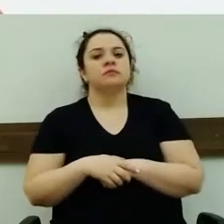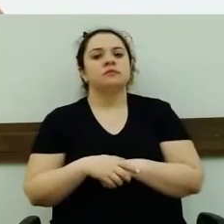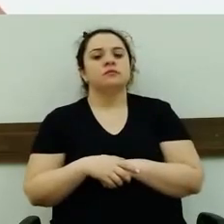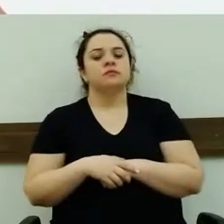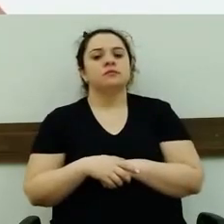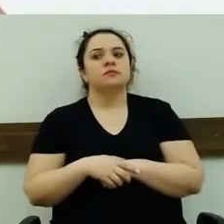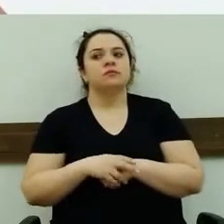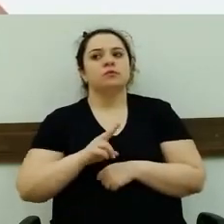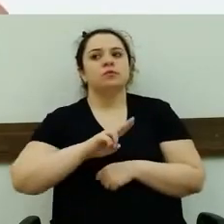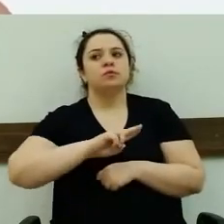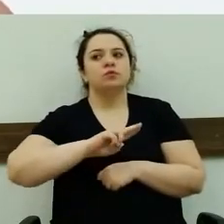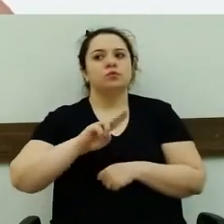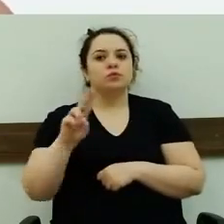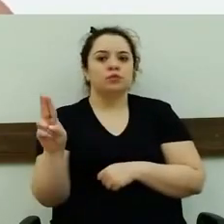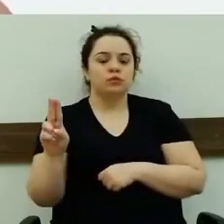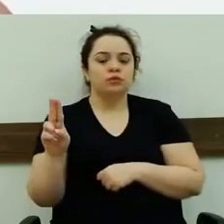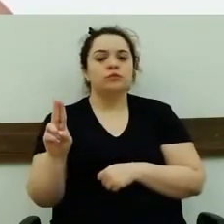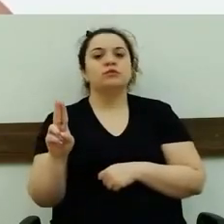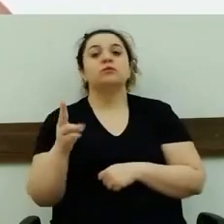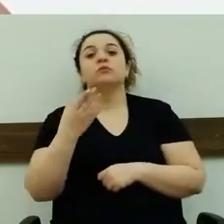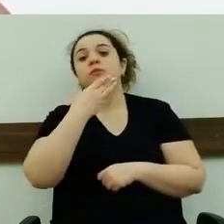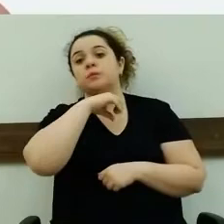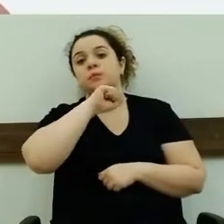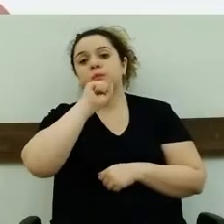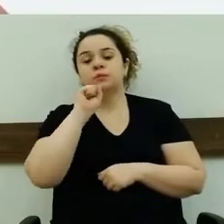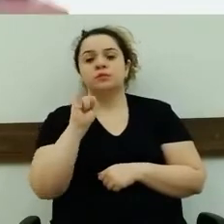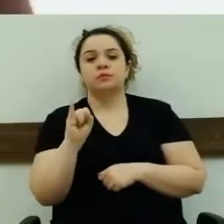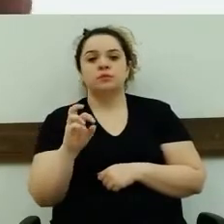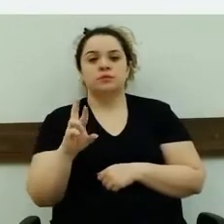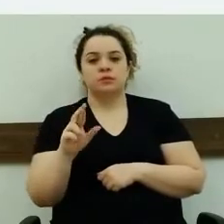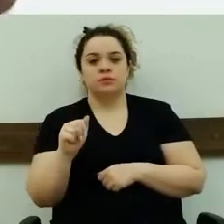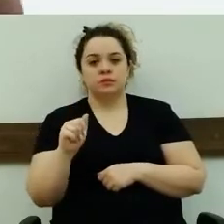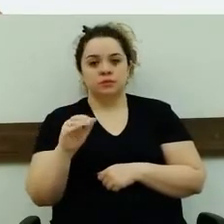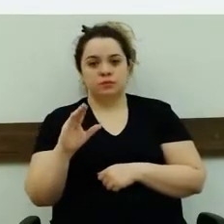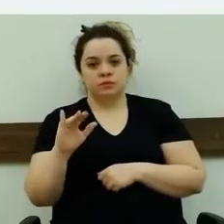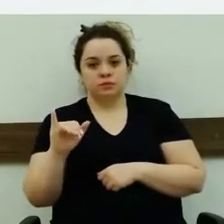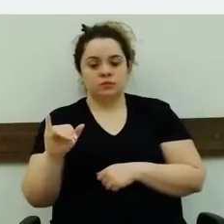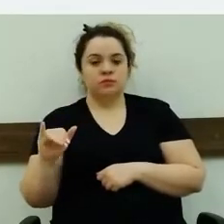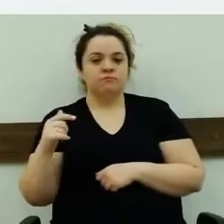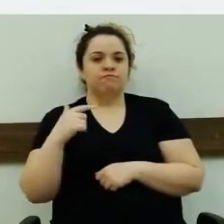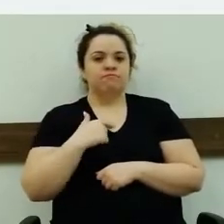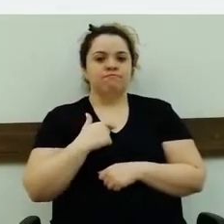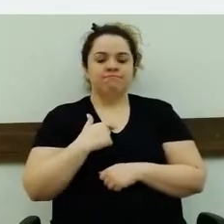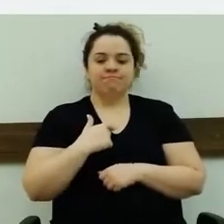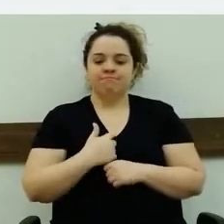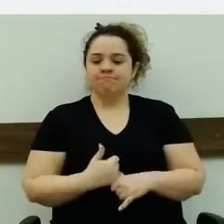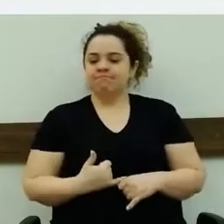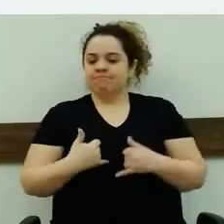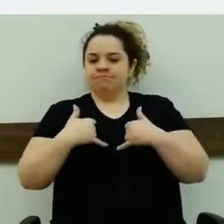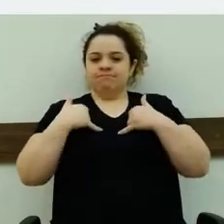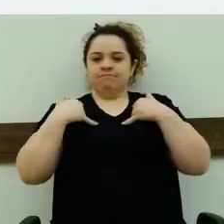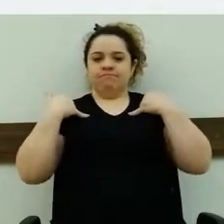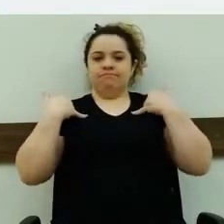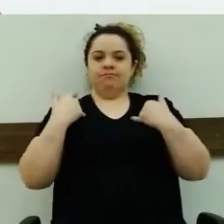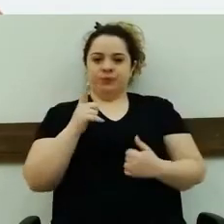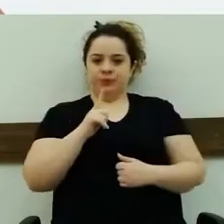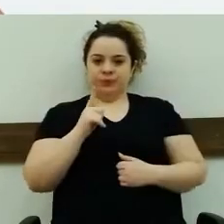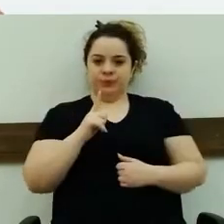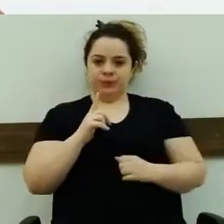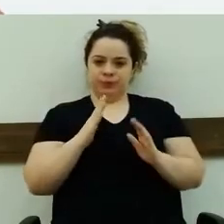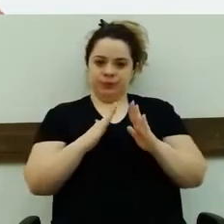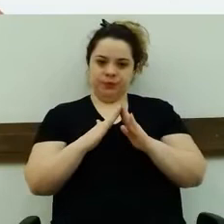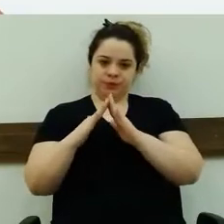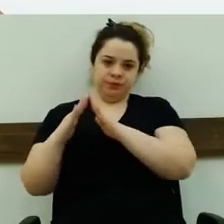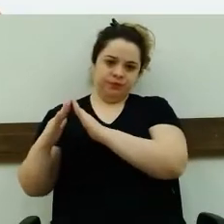Jacira e da Iracy, e com muito orgulho que eu tenho eles como meus vizinhos há 23 anos.